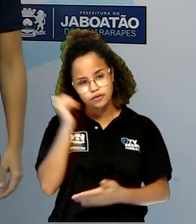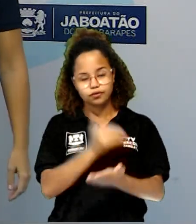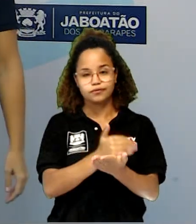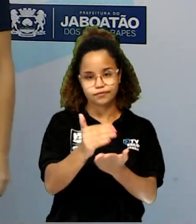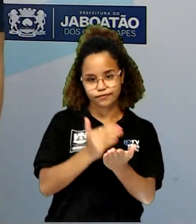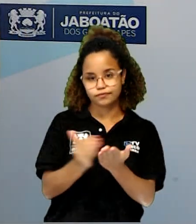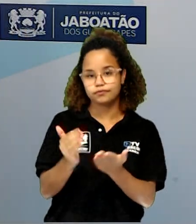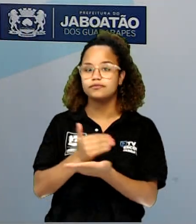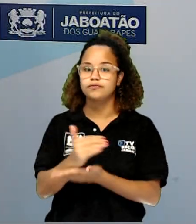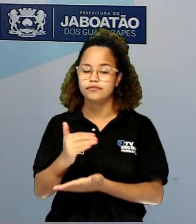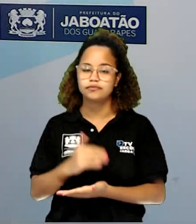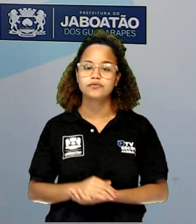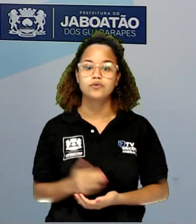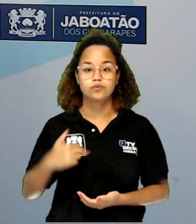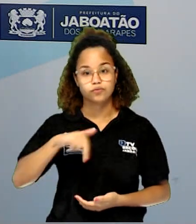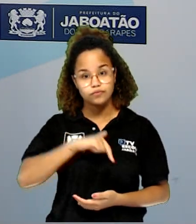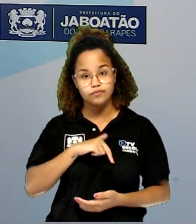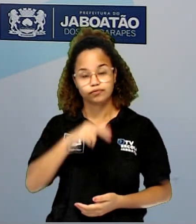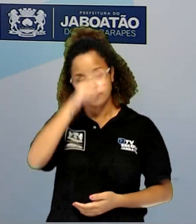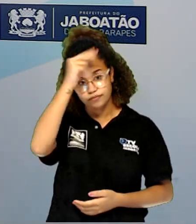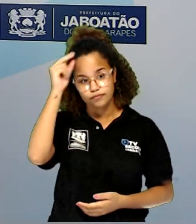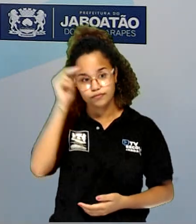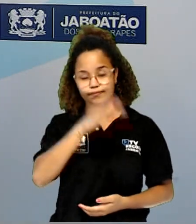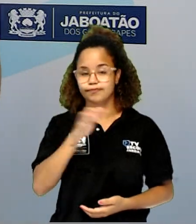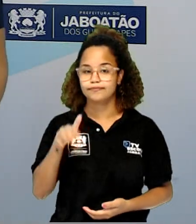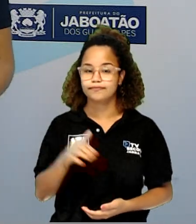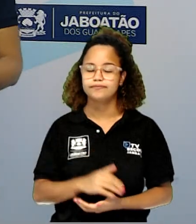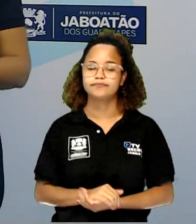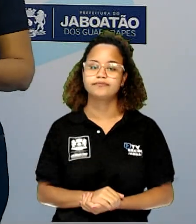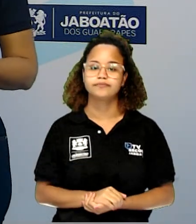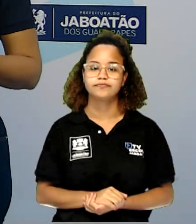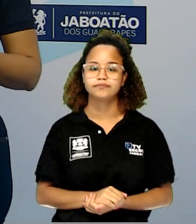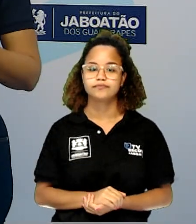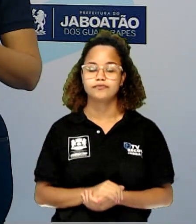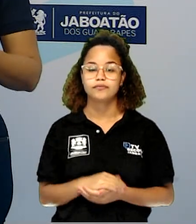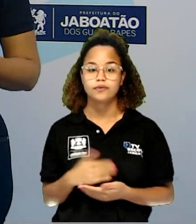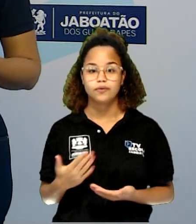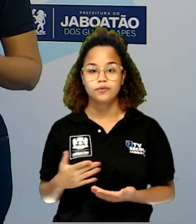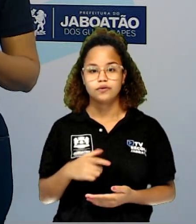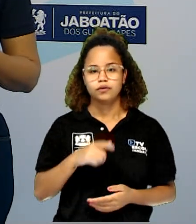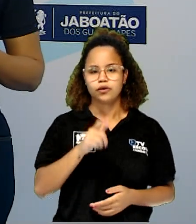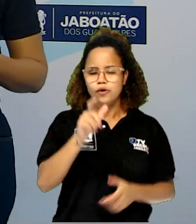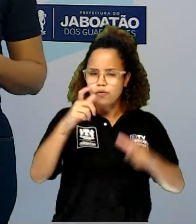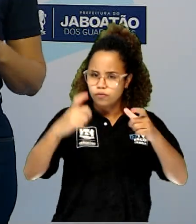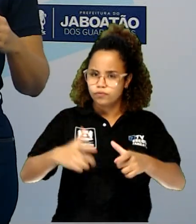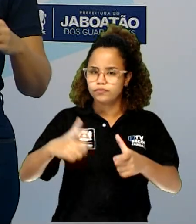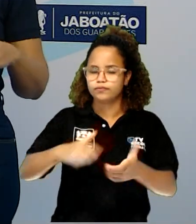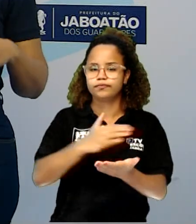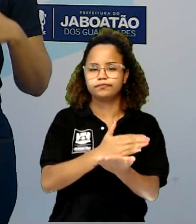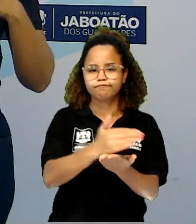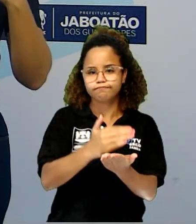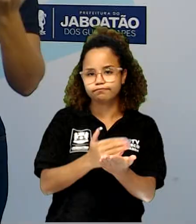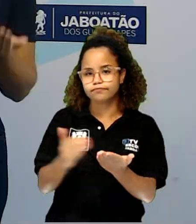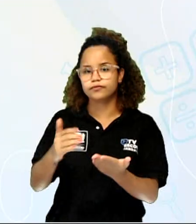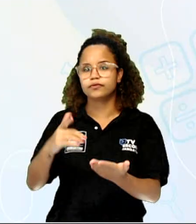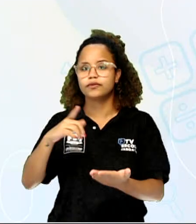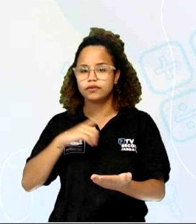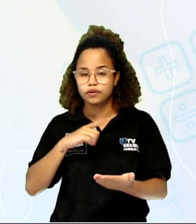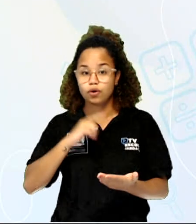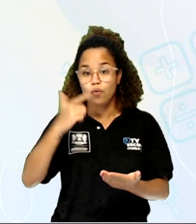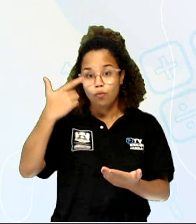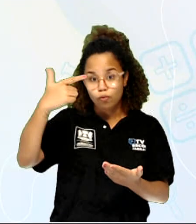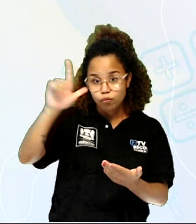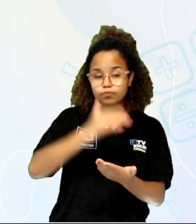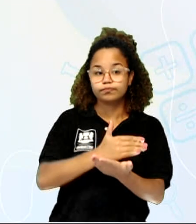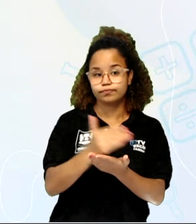do nosso município. Vamos continuar. Esses distritos são divididos, né? Então, existem as subdivisões